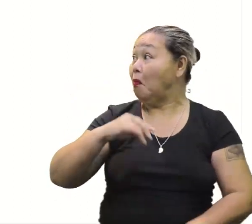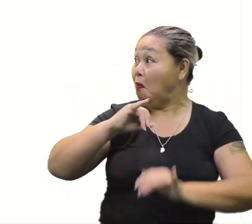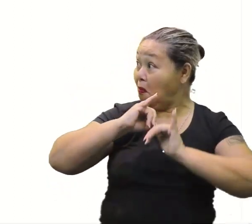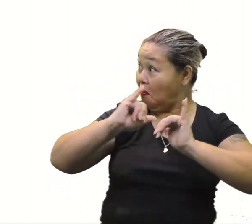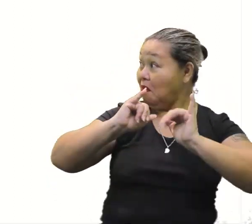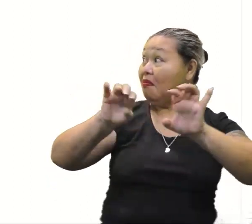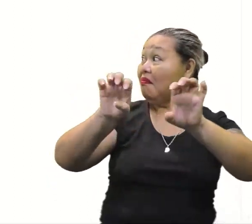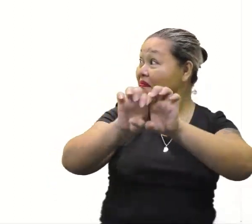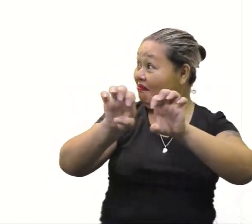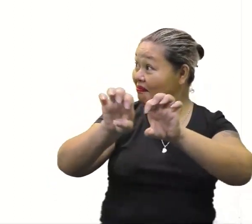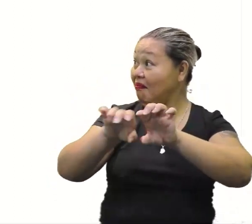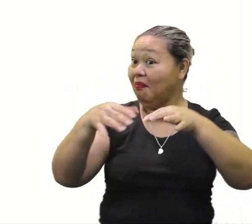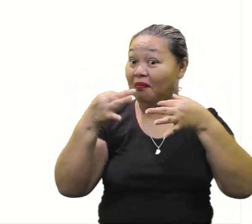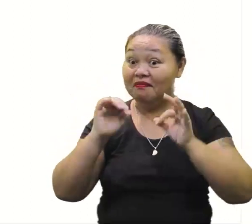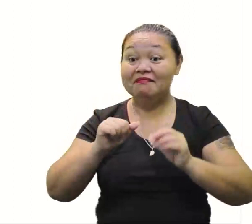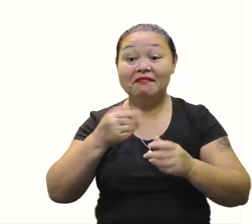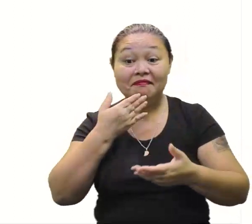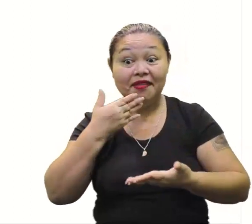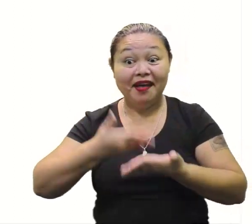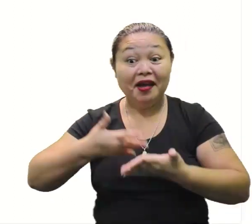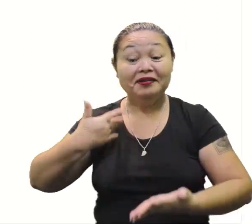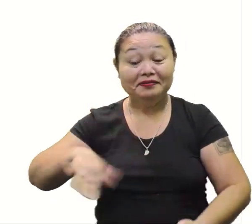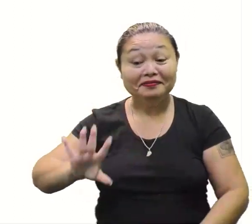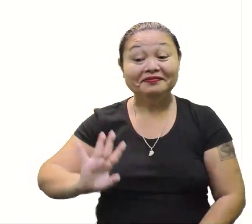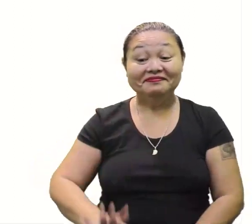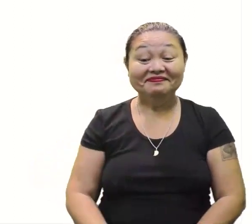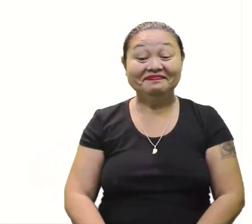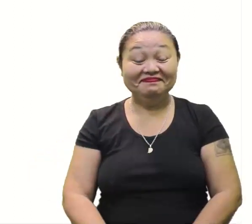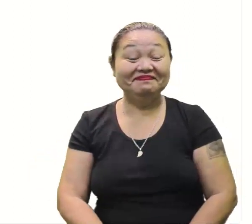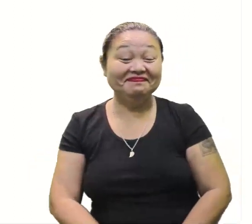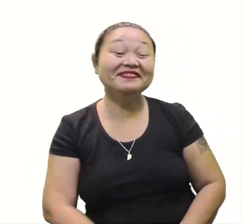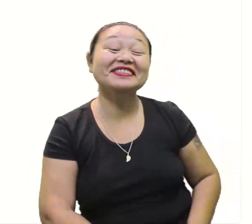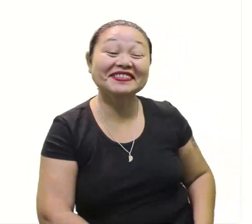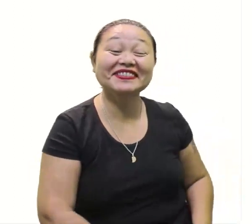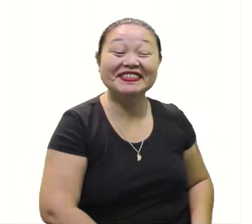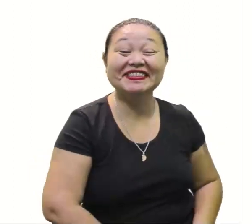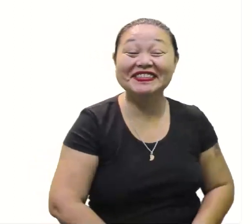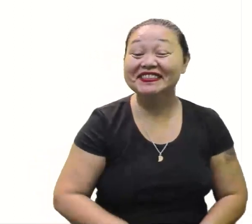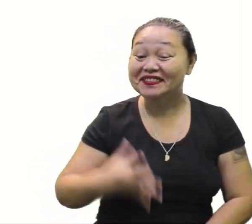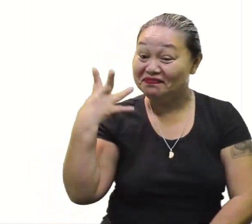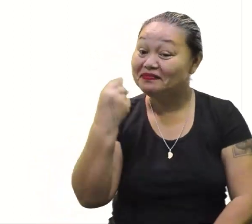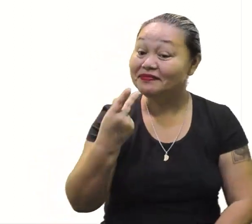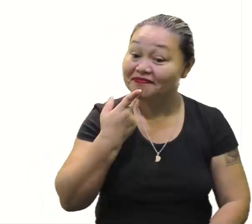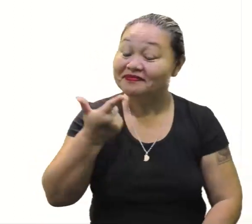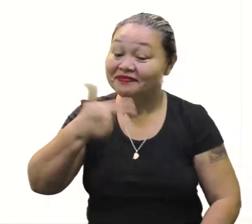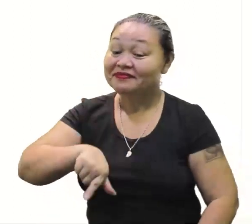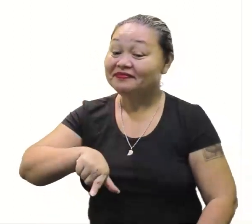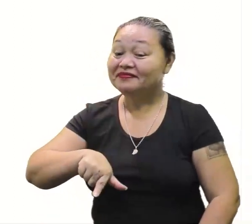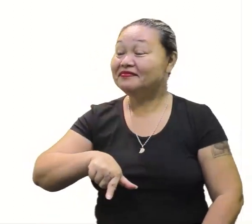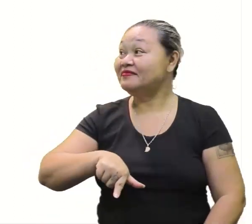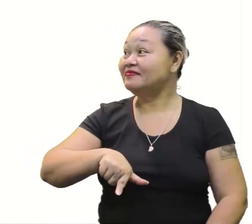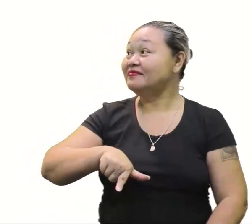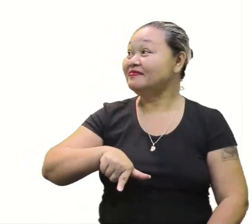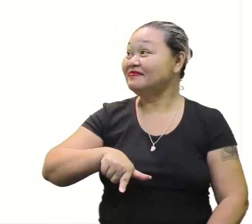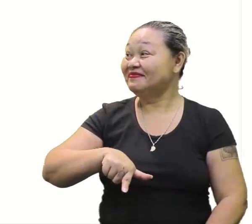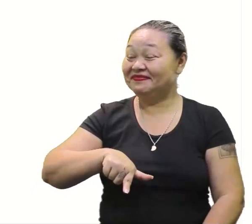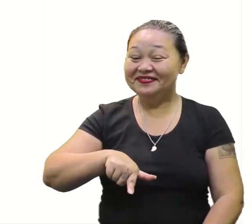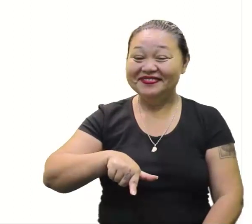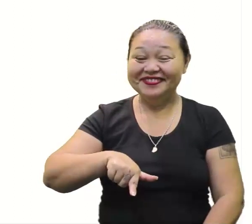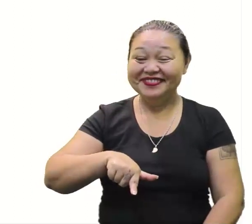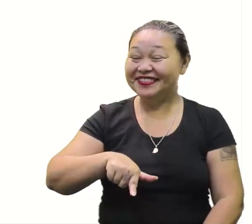né? Isso. Olha, falou bonito. Até a professora Adelina se espantou, olha. Foi muito lindo isso. Fala de novo. Repete.